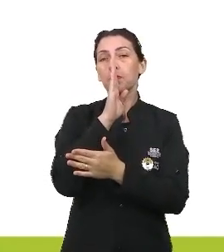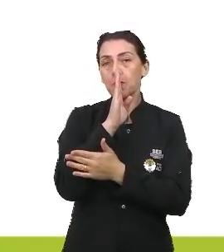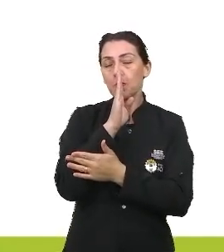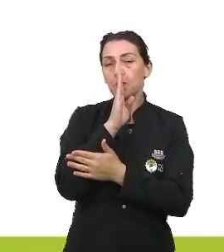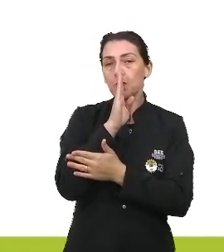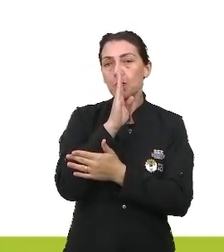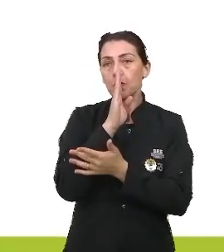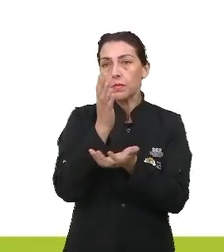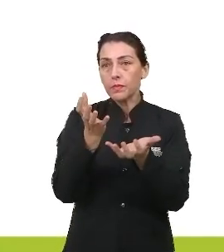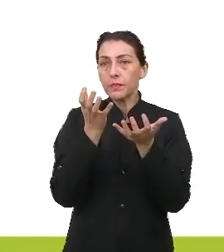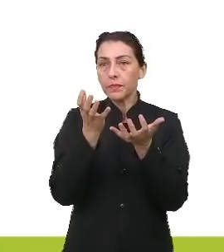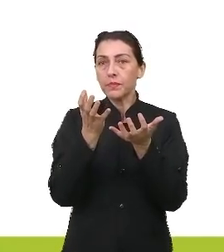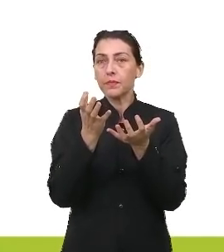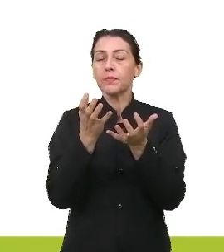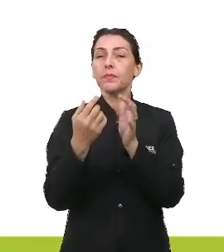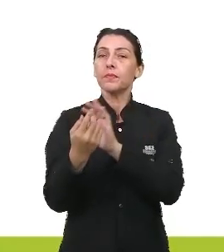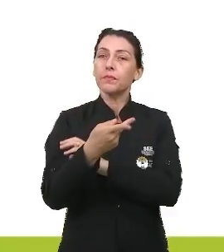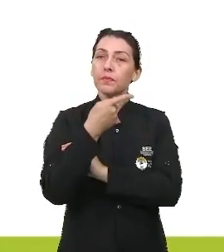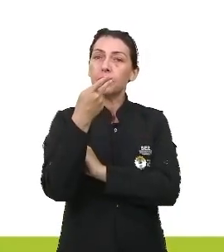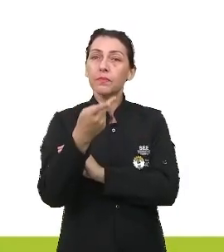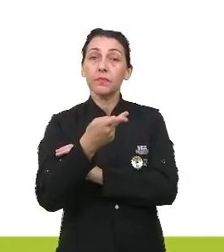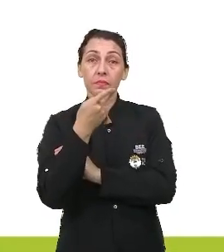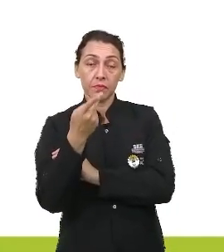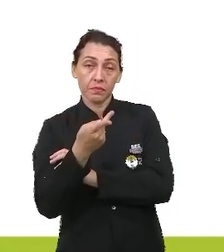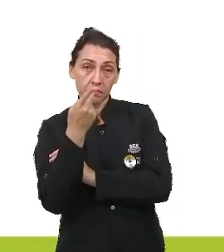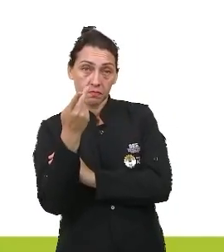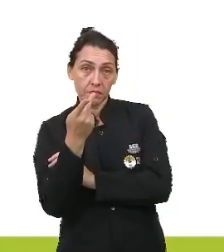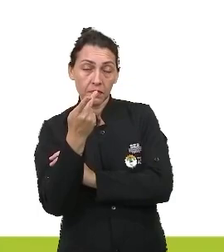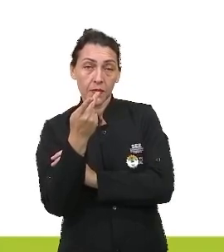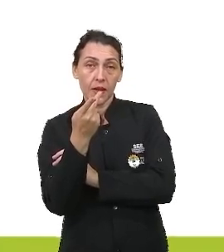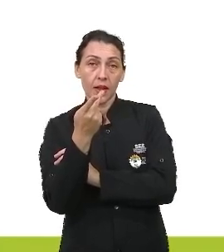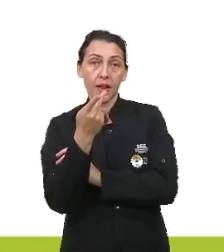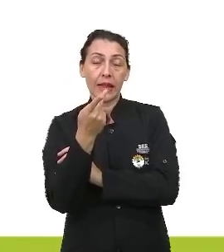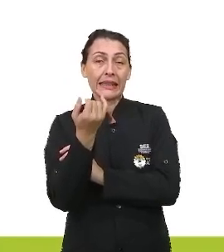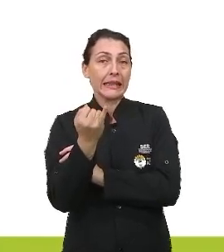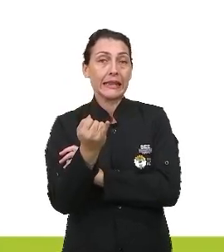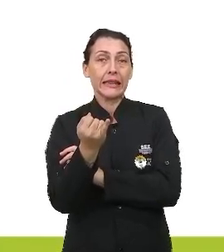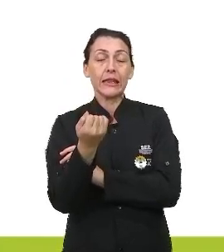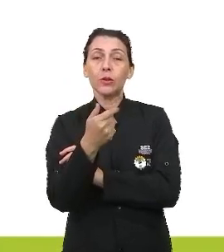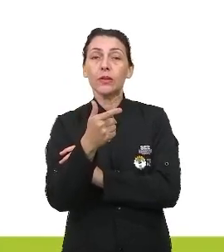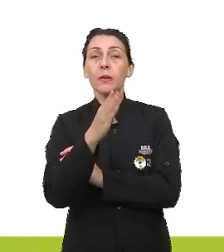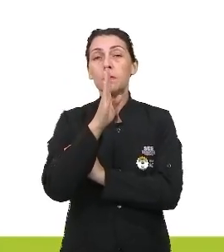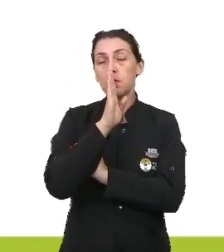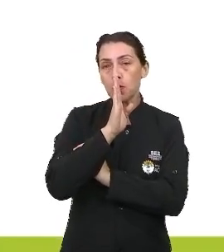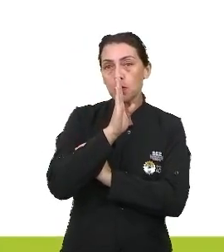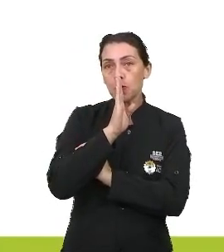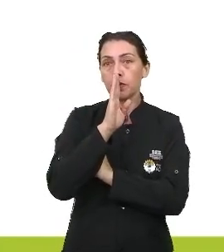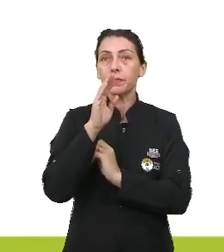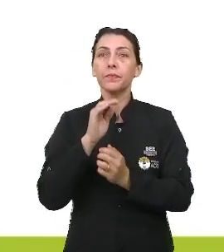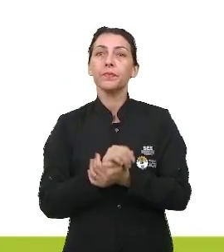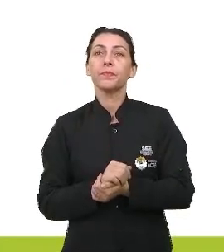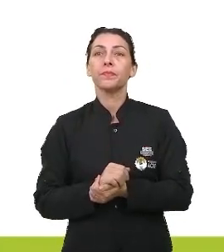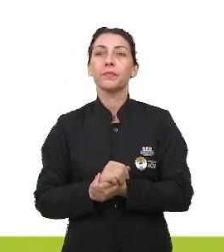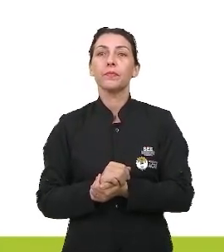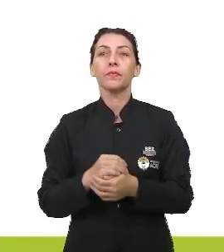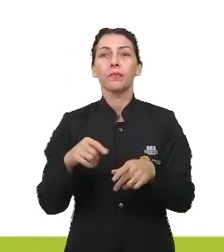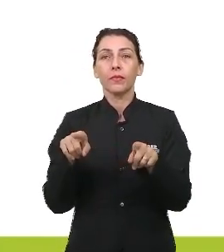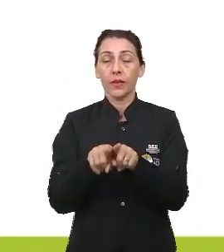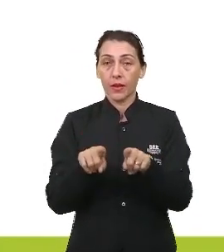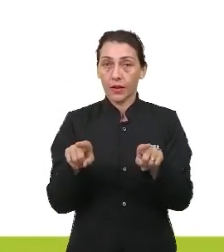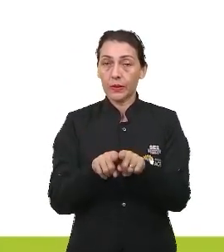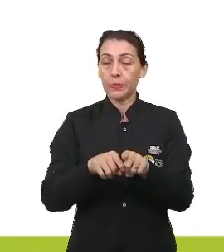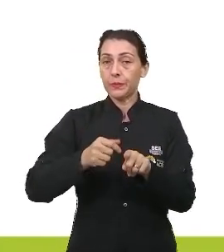se eu quero pronunciar algo, se eu quero dizer alguma coisa. E aí, nós temos,